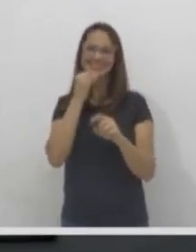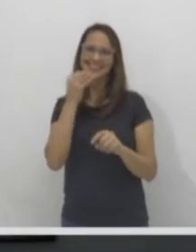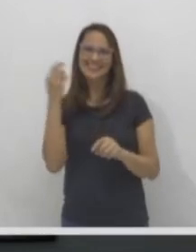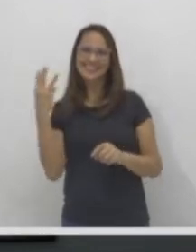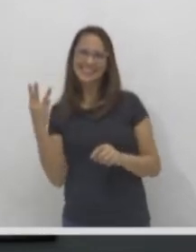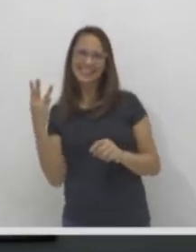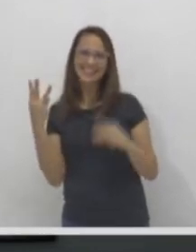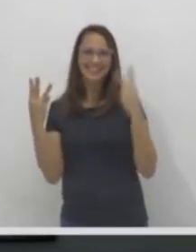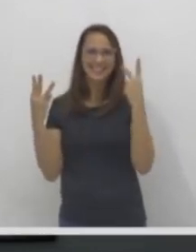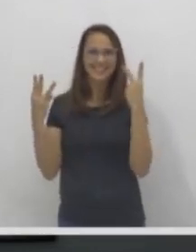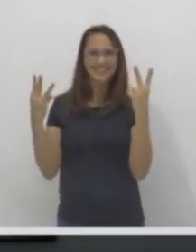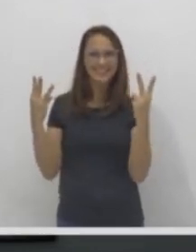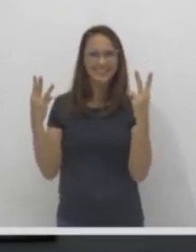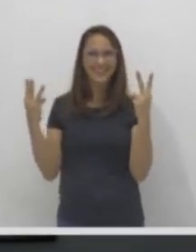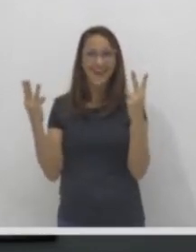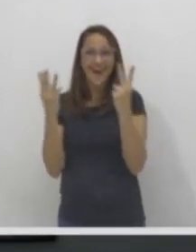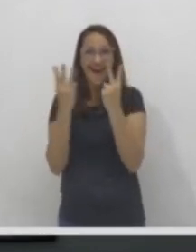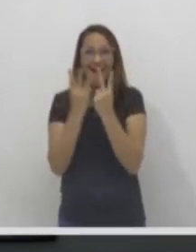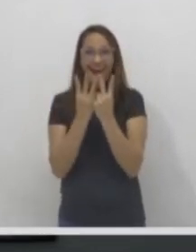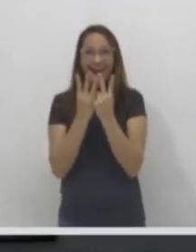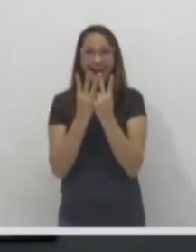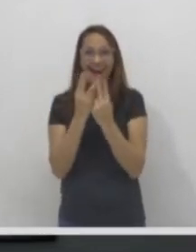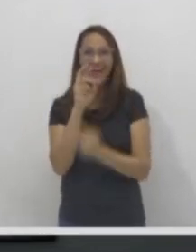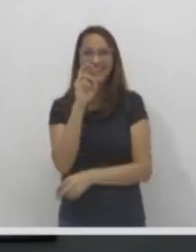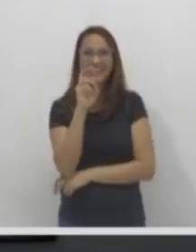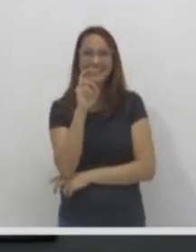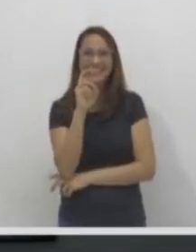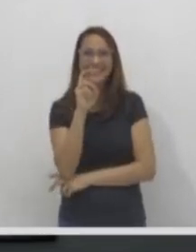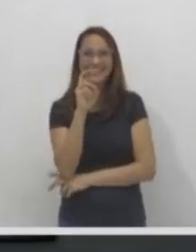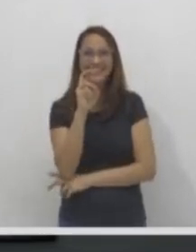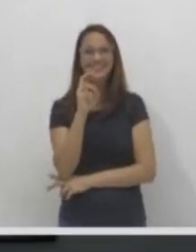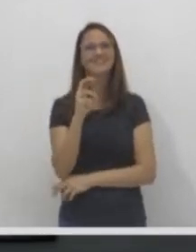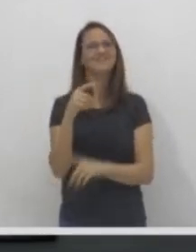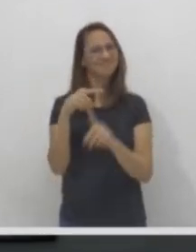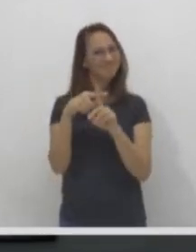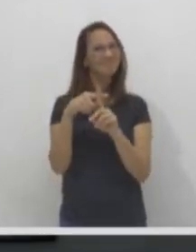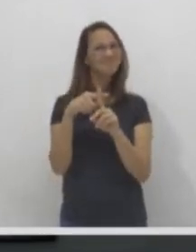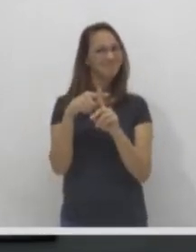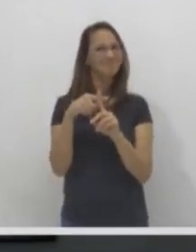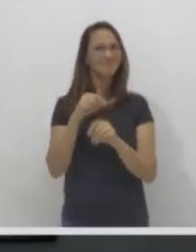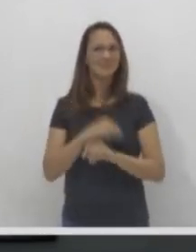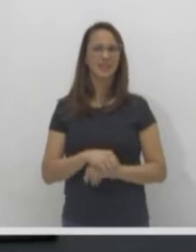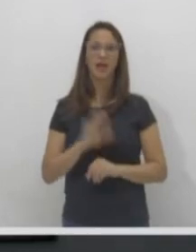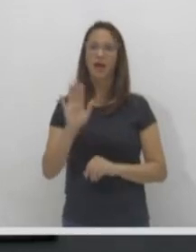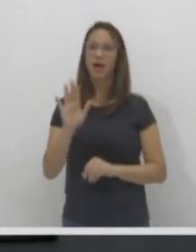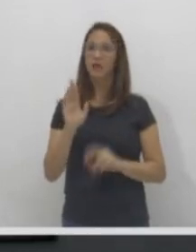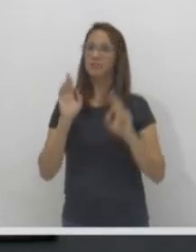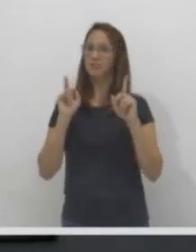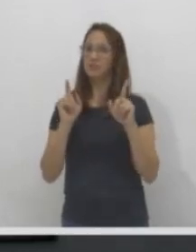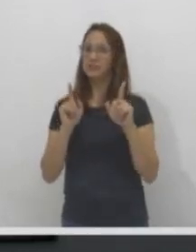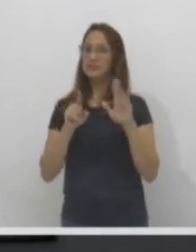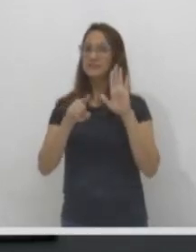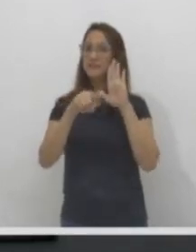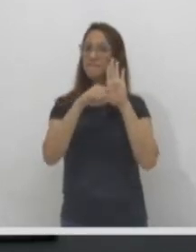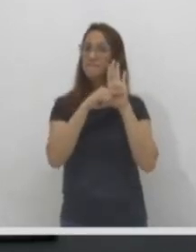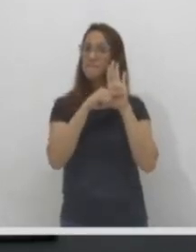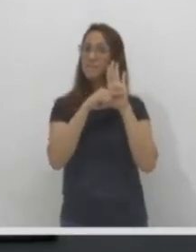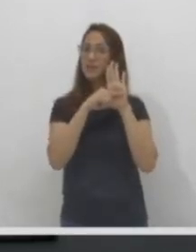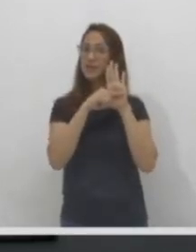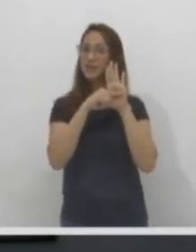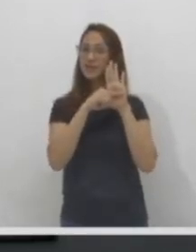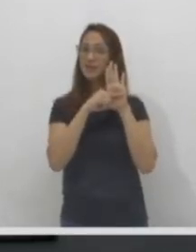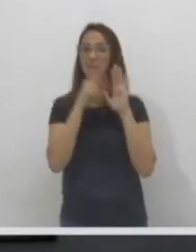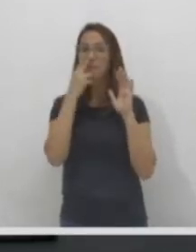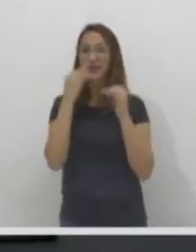Ganhou dois. Junta. Ficou cinco. Só que agora vamos fazer a continha de menos. Que é igual o jogo da